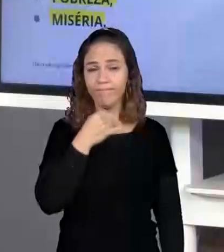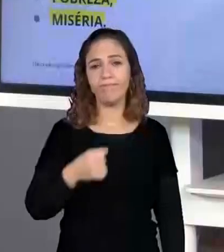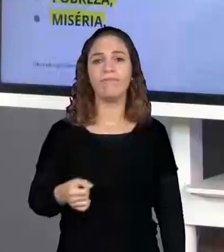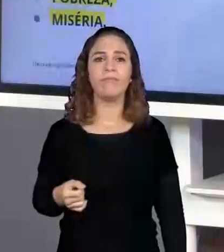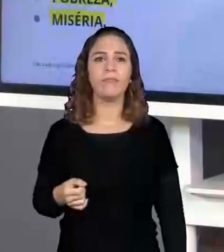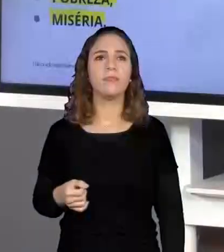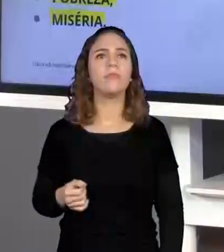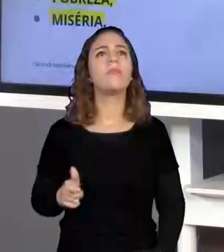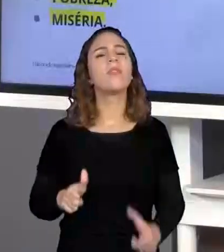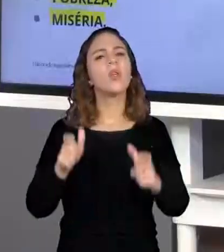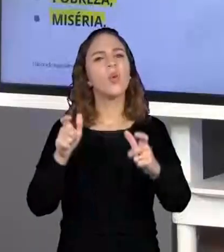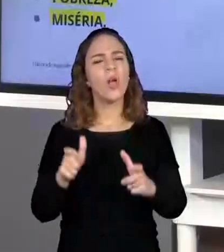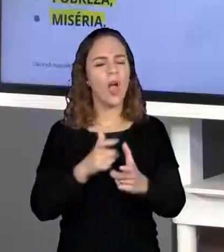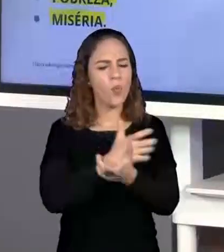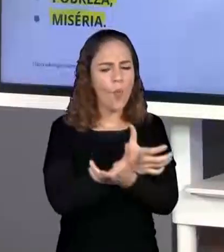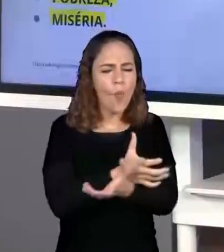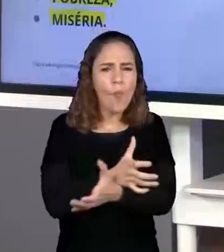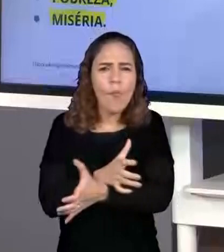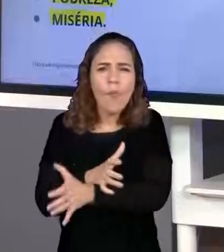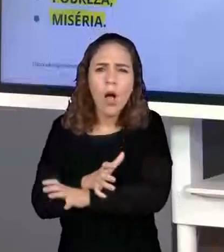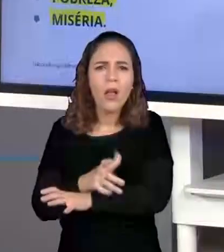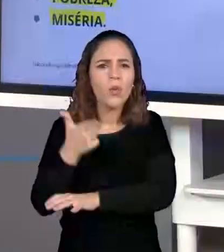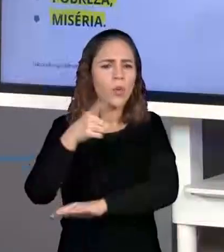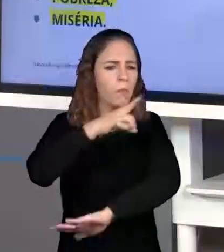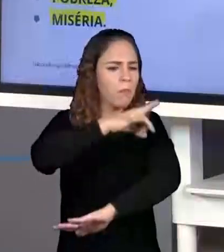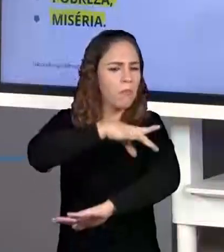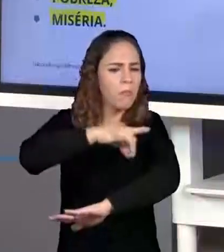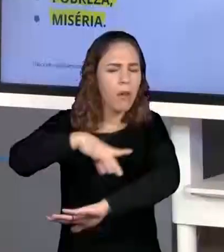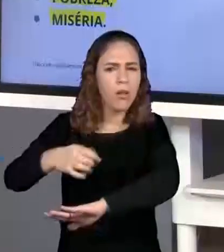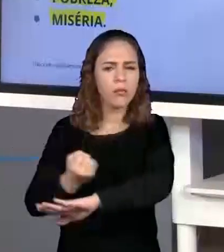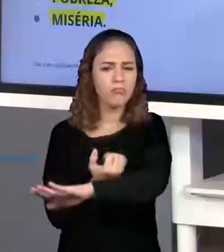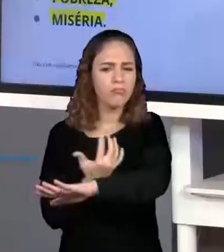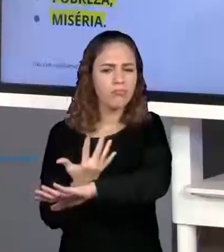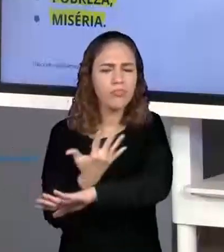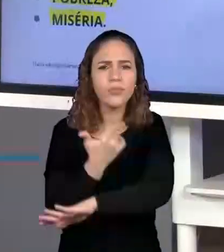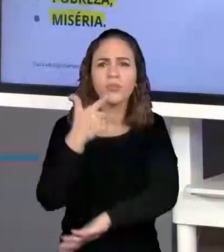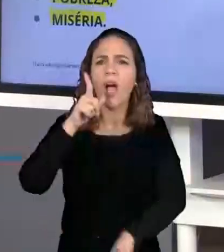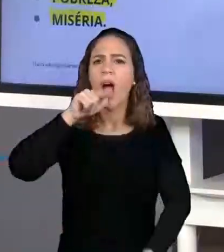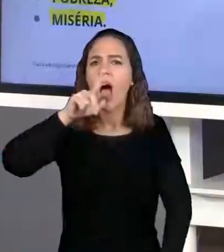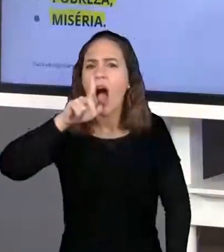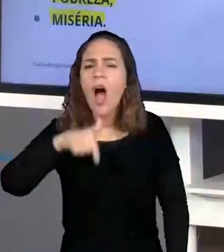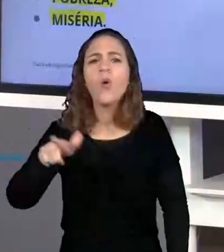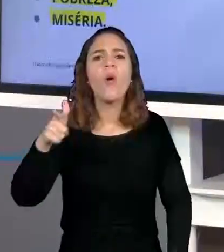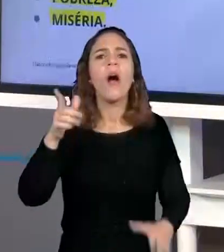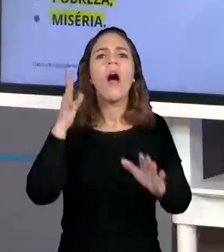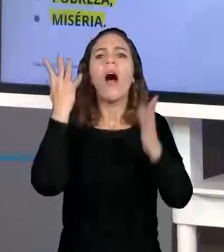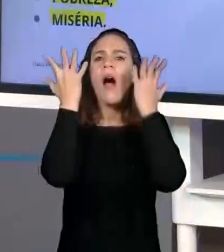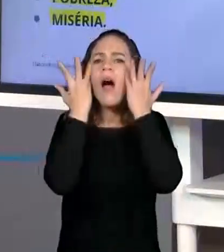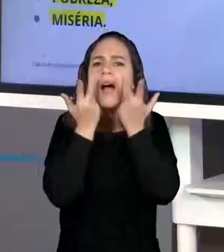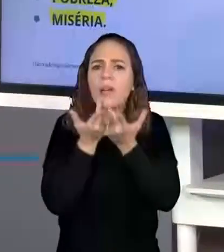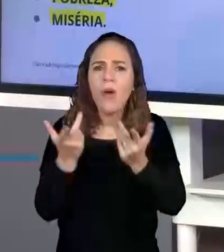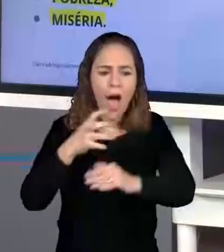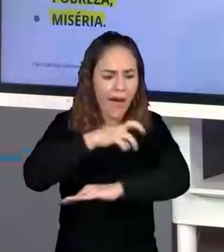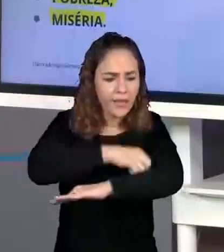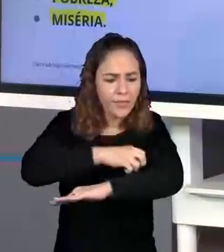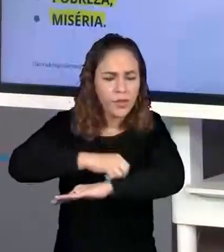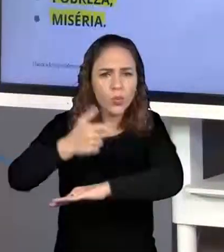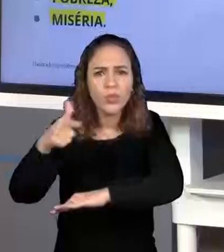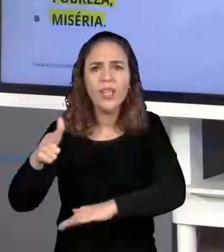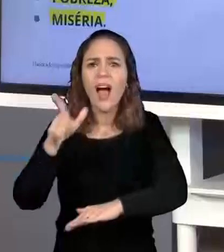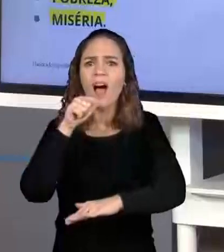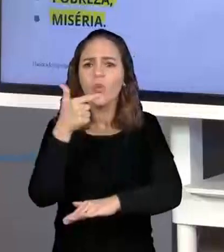Uma região seca, onde não tem plantação, onde não tem água, os animais morrem. E, a partir daí, eu tenho